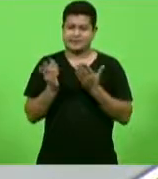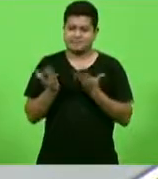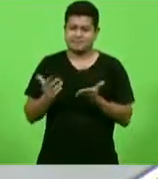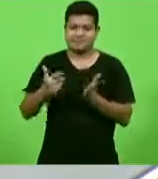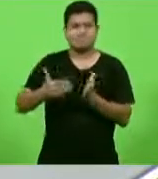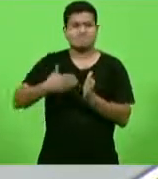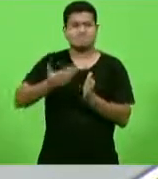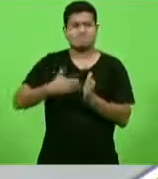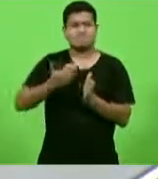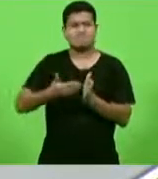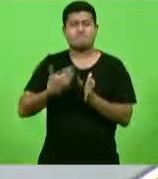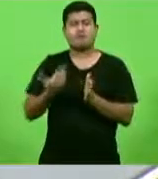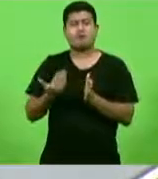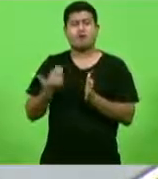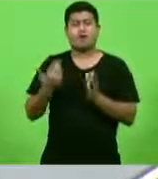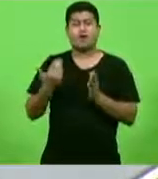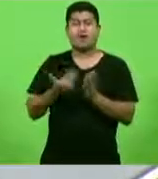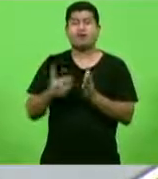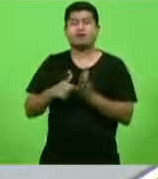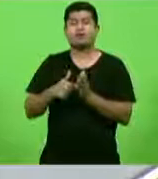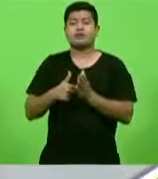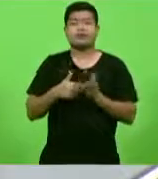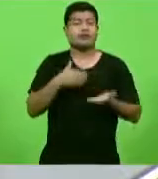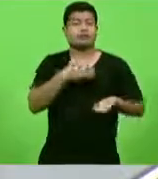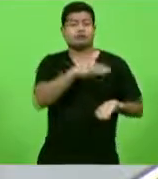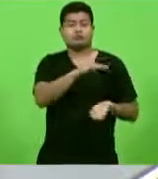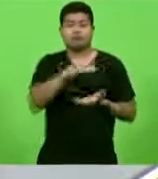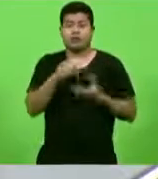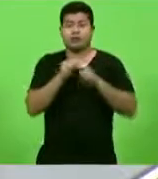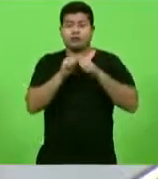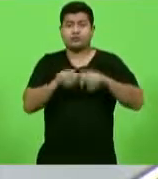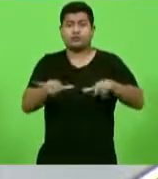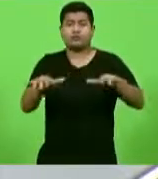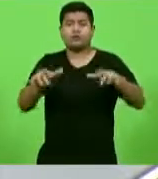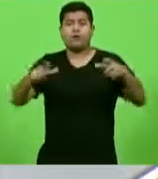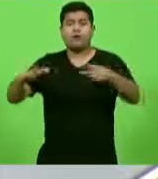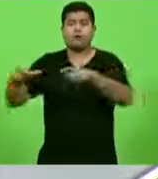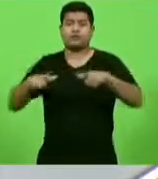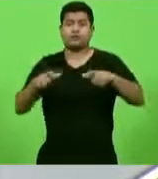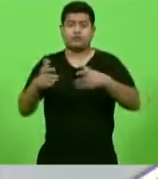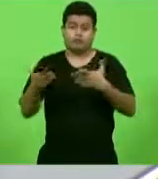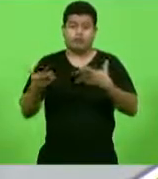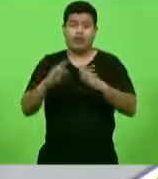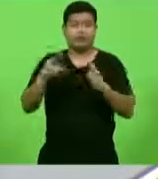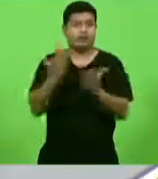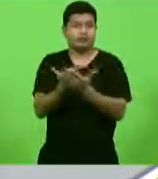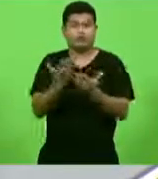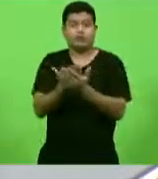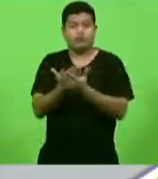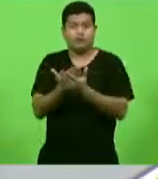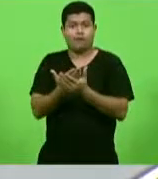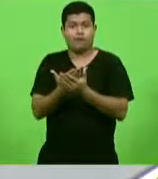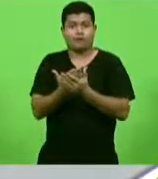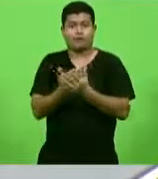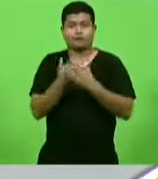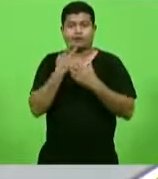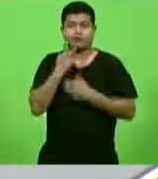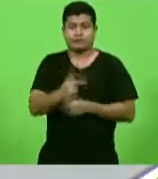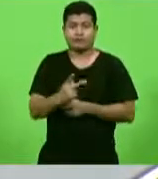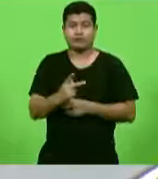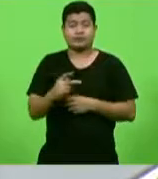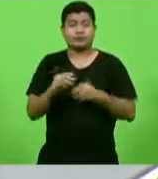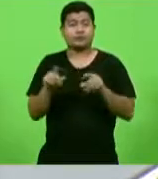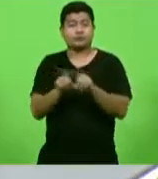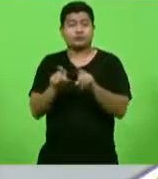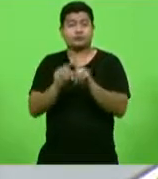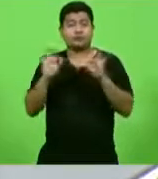exemplar? Para as escolas que estão citadas aqui, dos municípios, para todas as escolas da rede